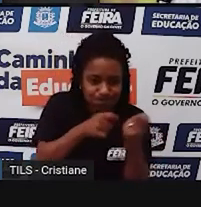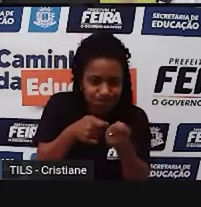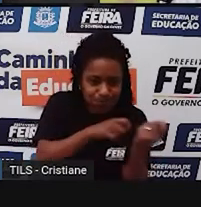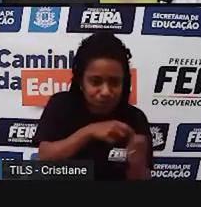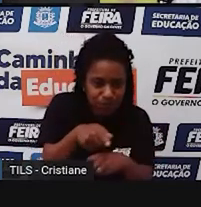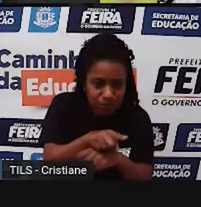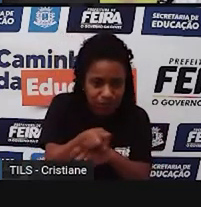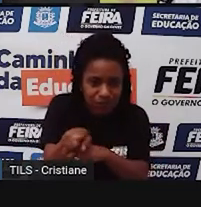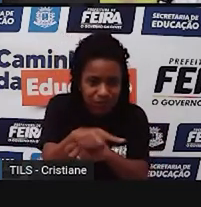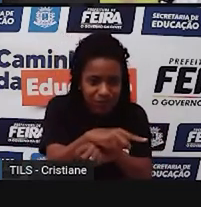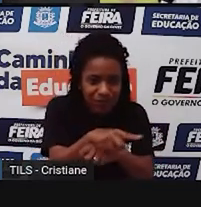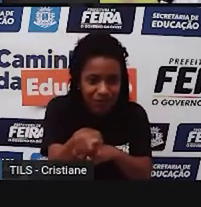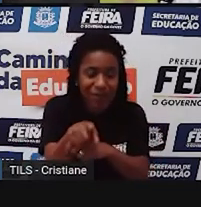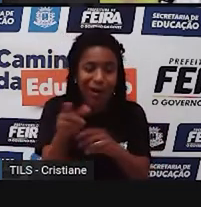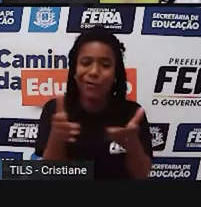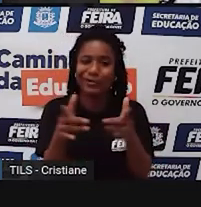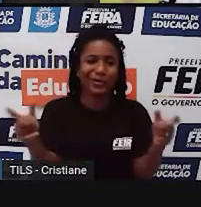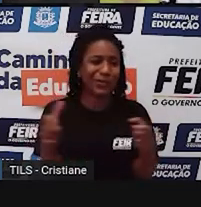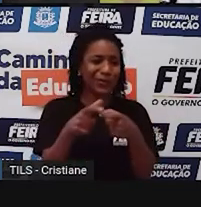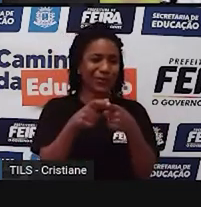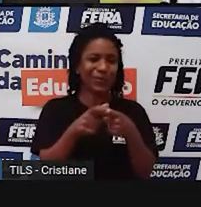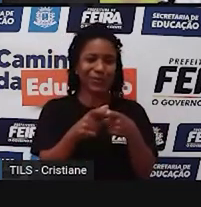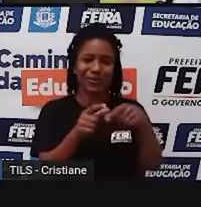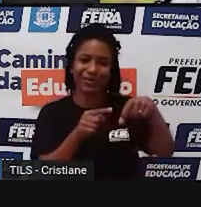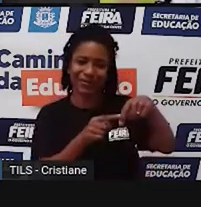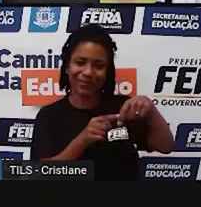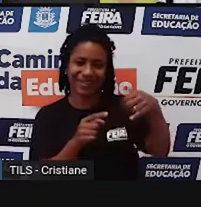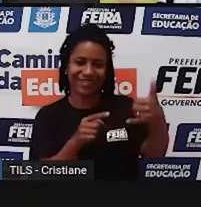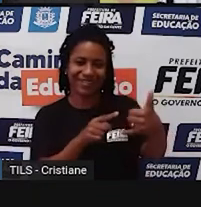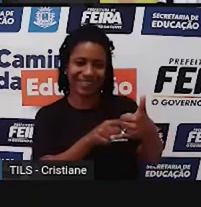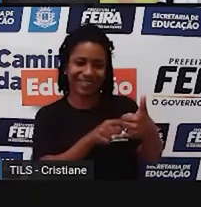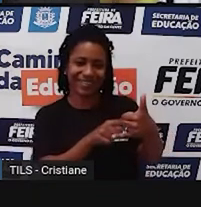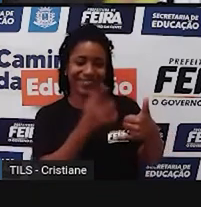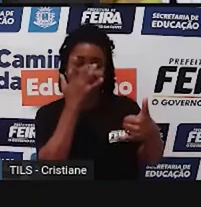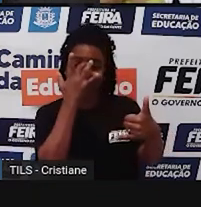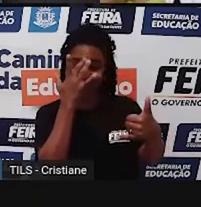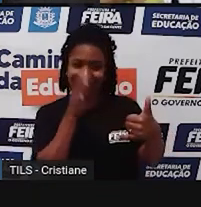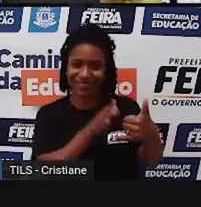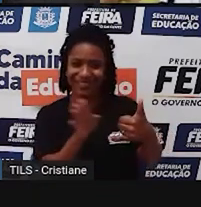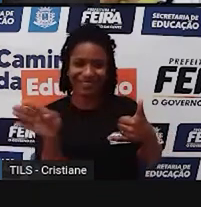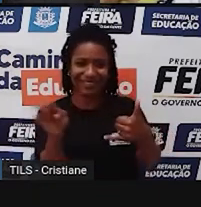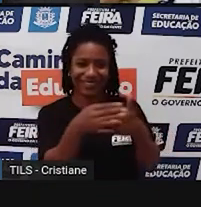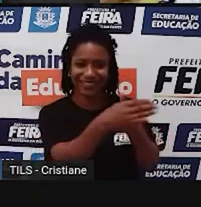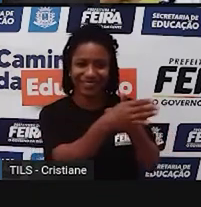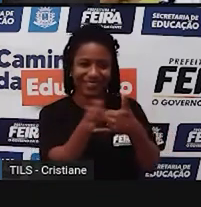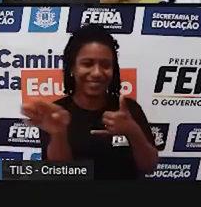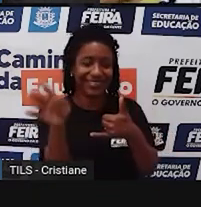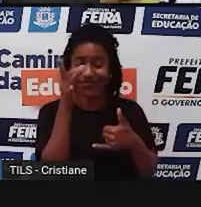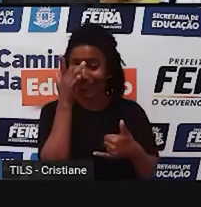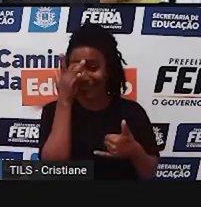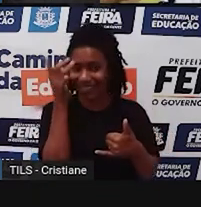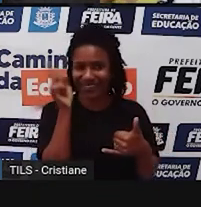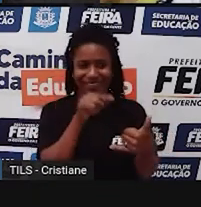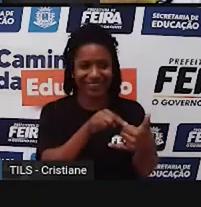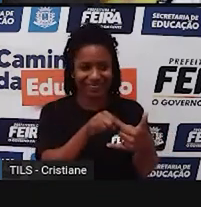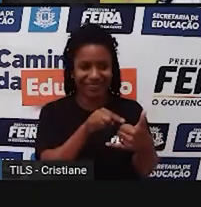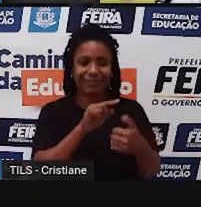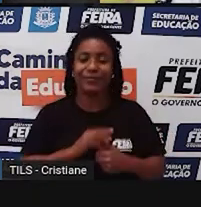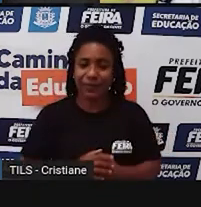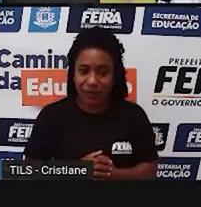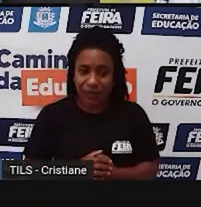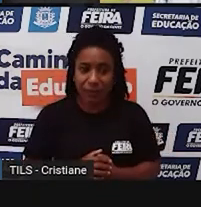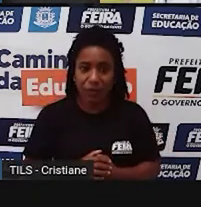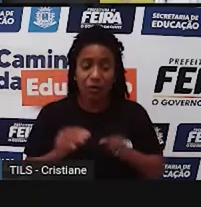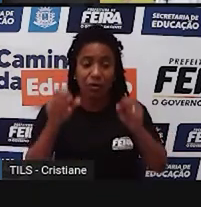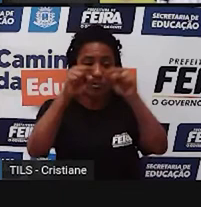e pega e a gente já encontra o lugar e ainda dá a rotazinha para a gente ir. Então, esse sistema de posicionamento, ele melhorou